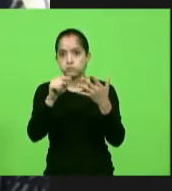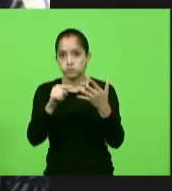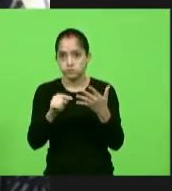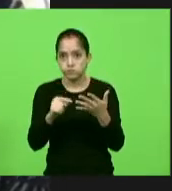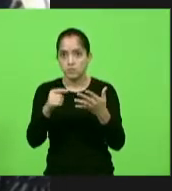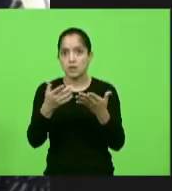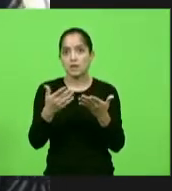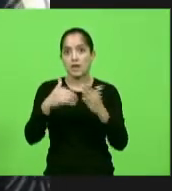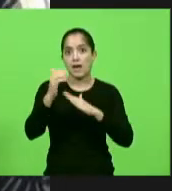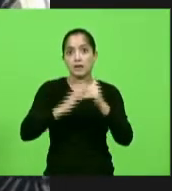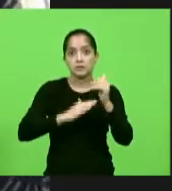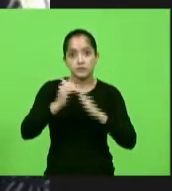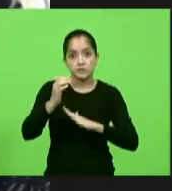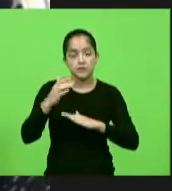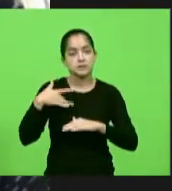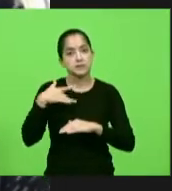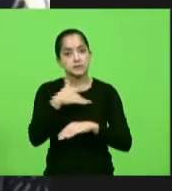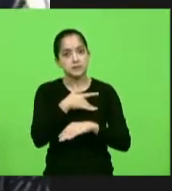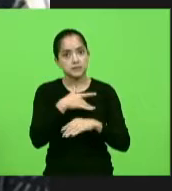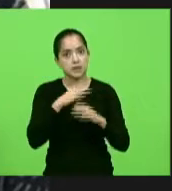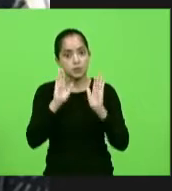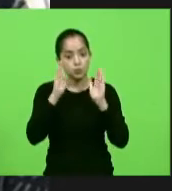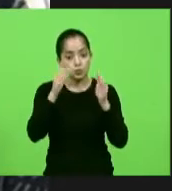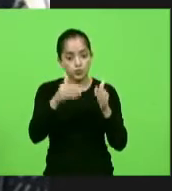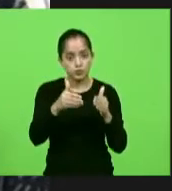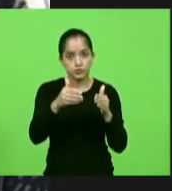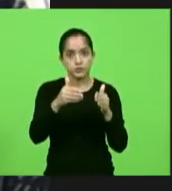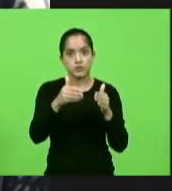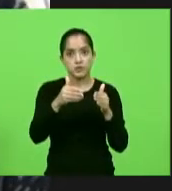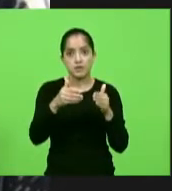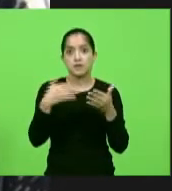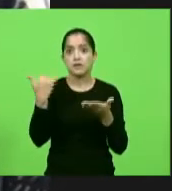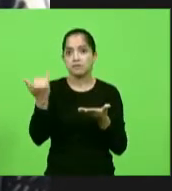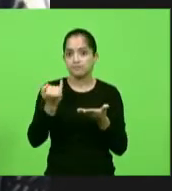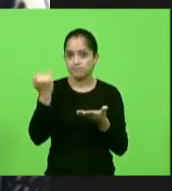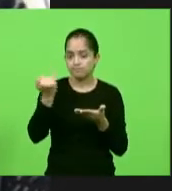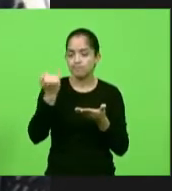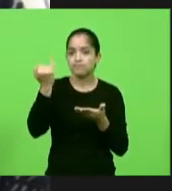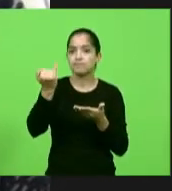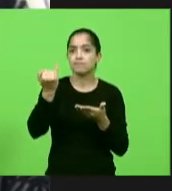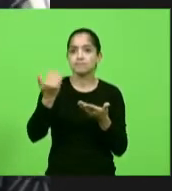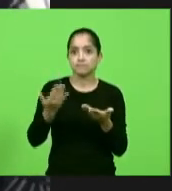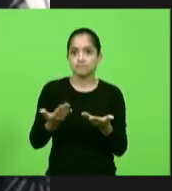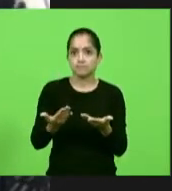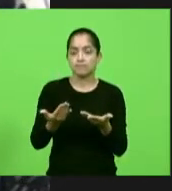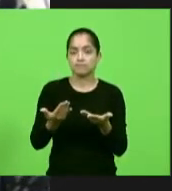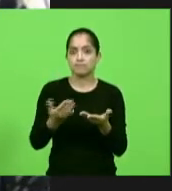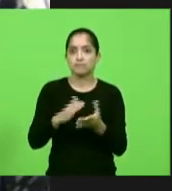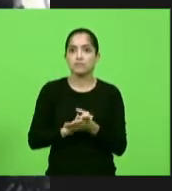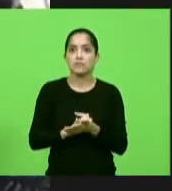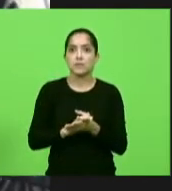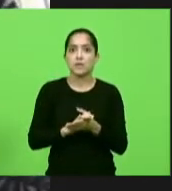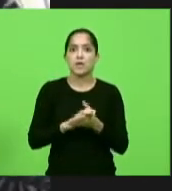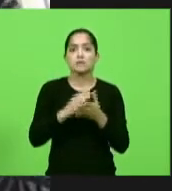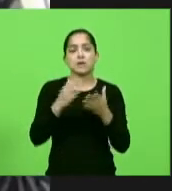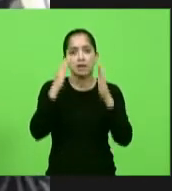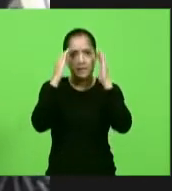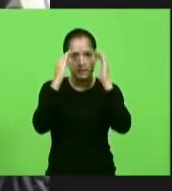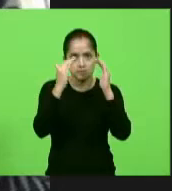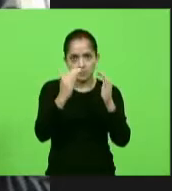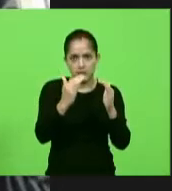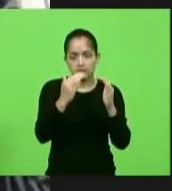como atividades de saúde e, portanto, nas nossas caminhadas pelo estado de Santa Catarina, respeitado todos os protocolos,